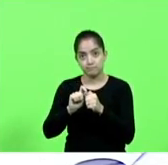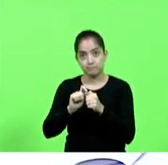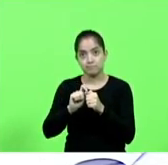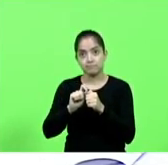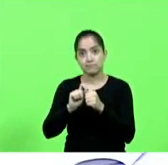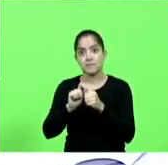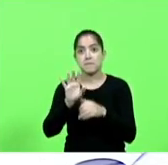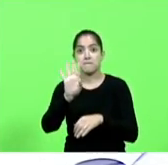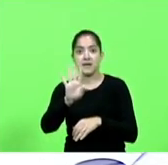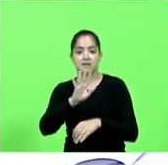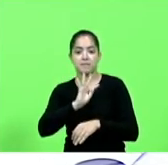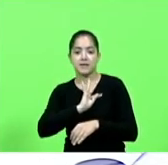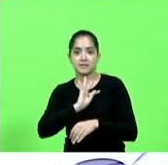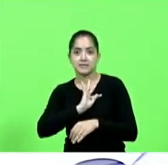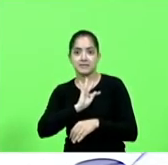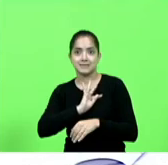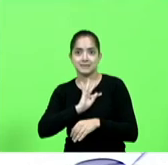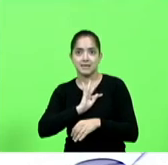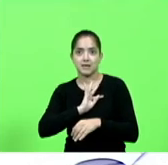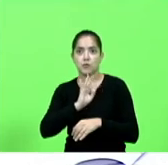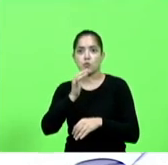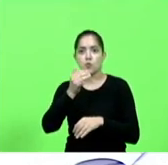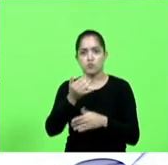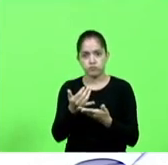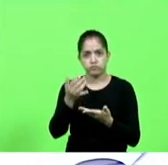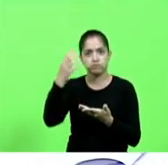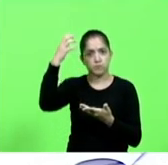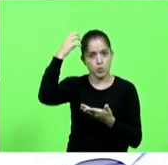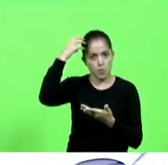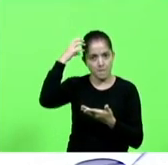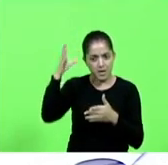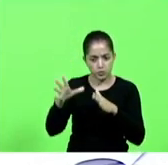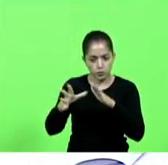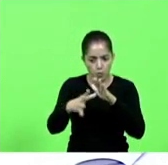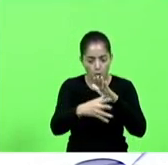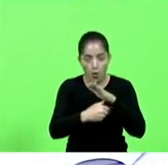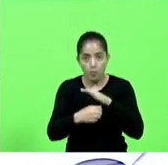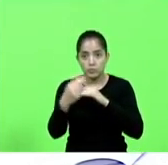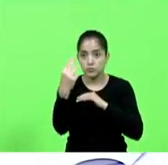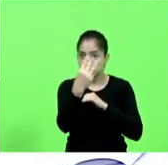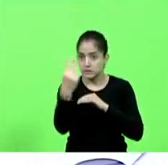técnica de culpado, responsável pelo roubo dos 33 milhões,